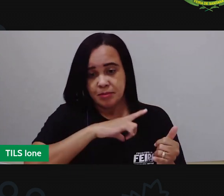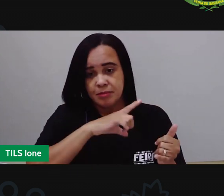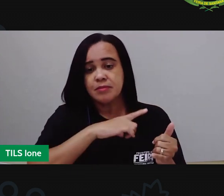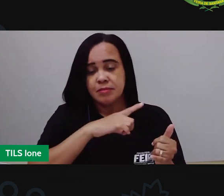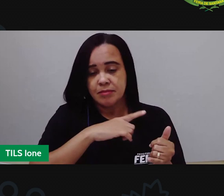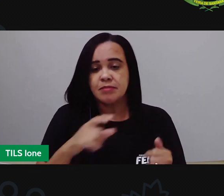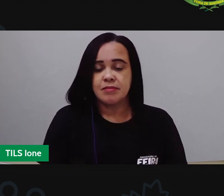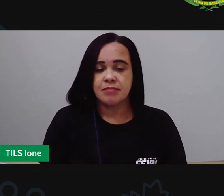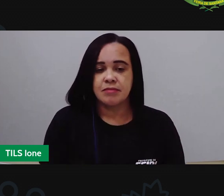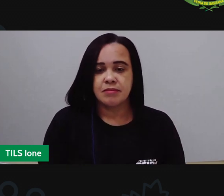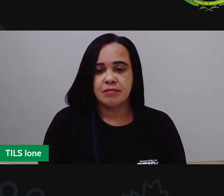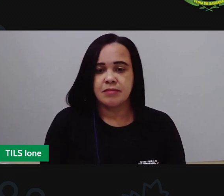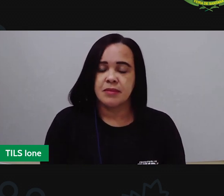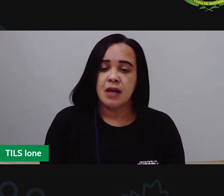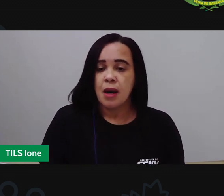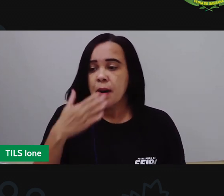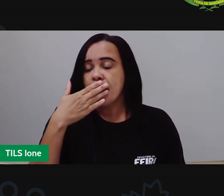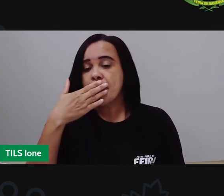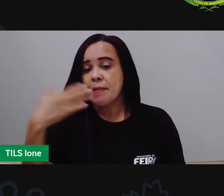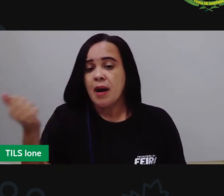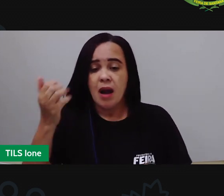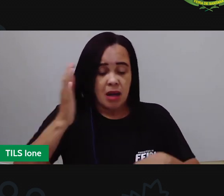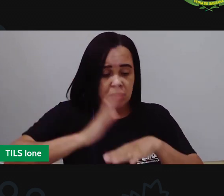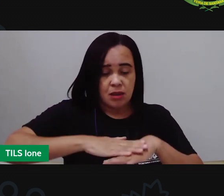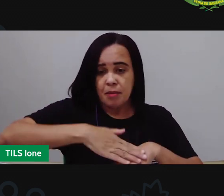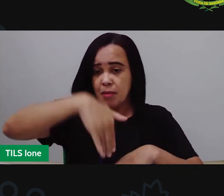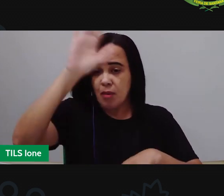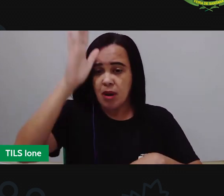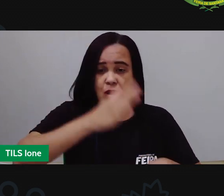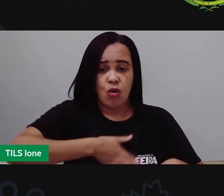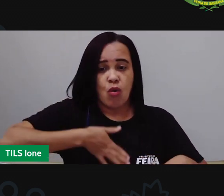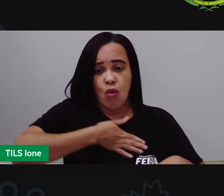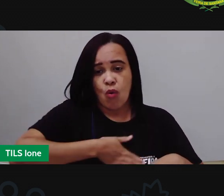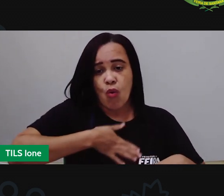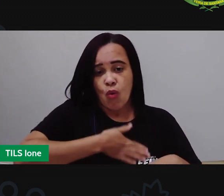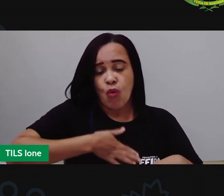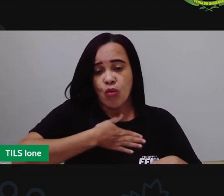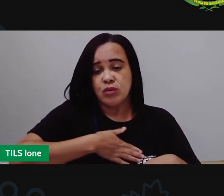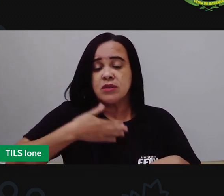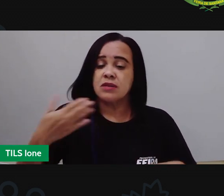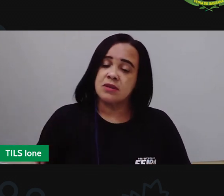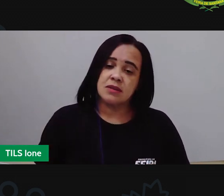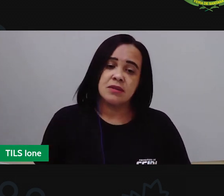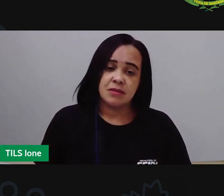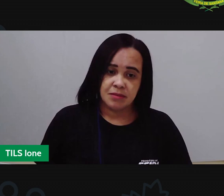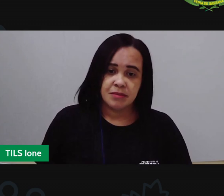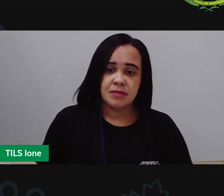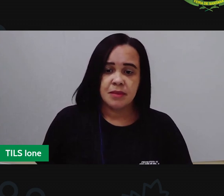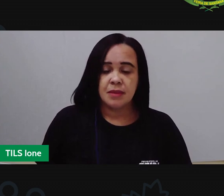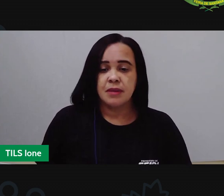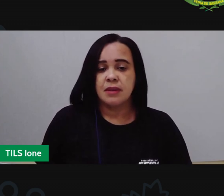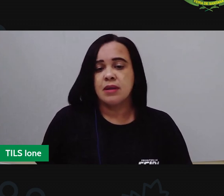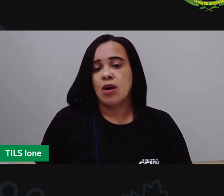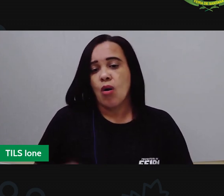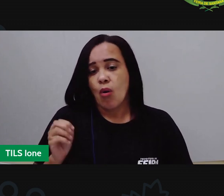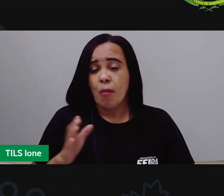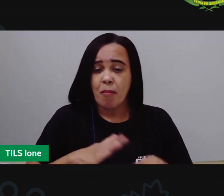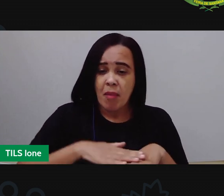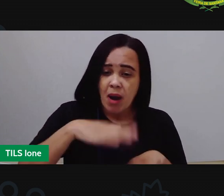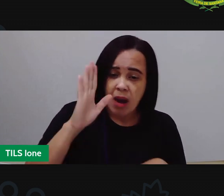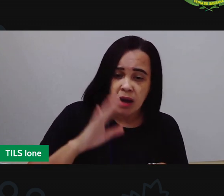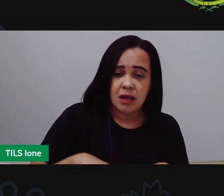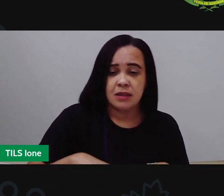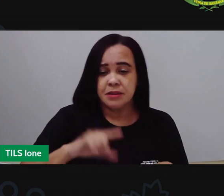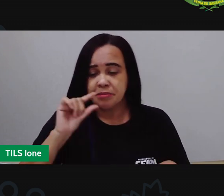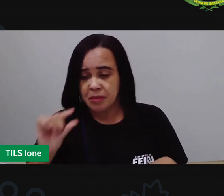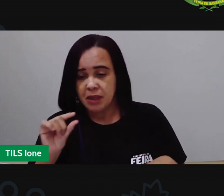indicando preferências gostos a maioria a minoria que está sendo ali